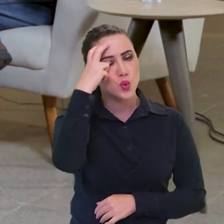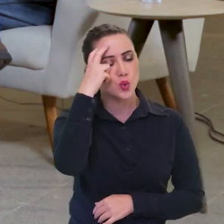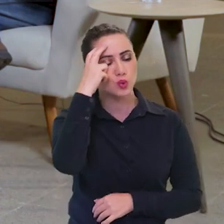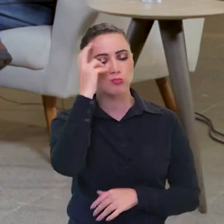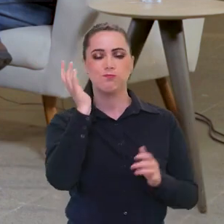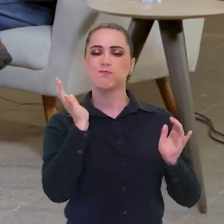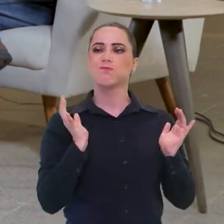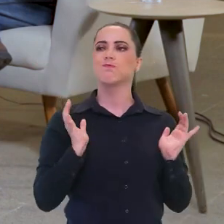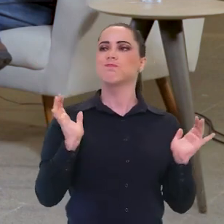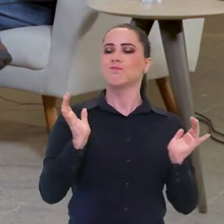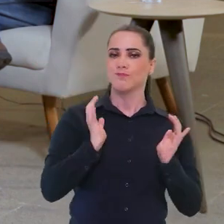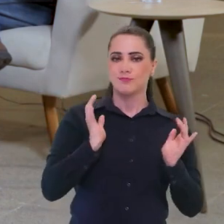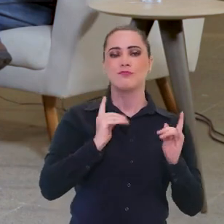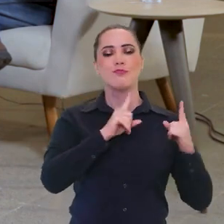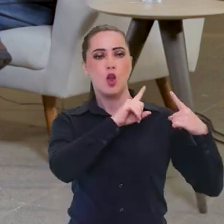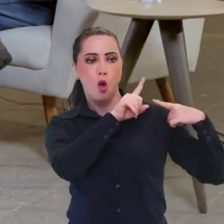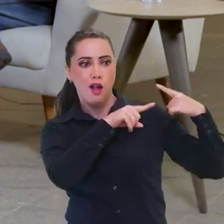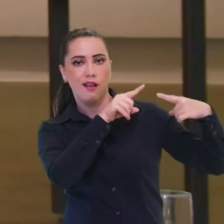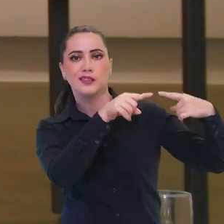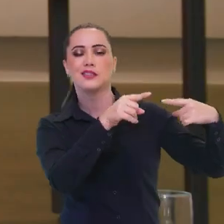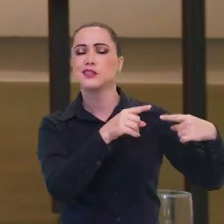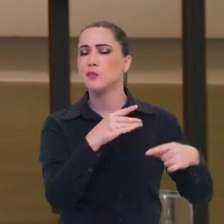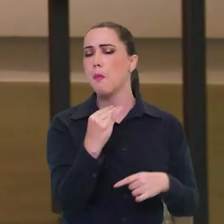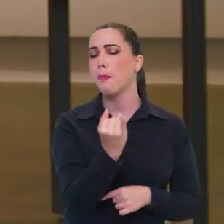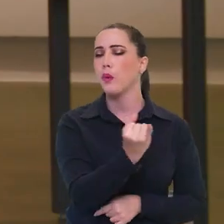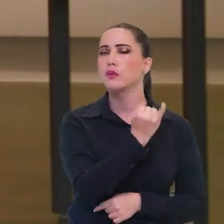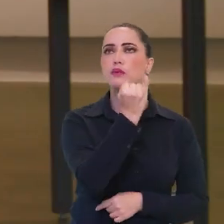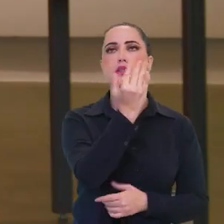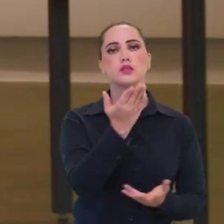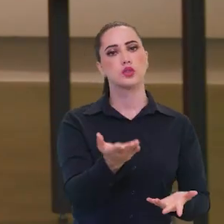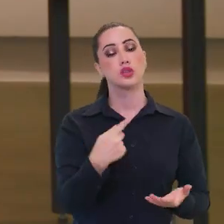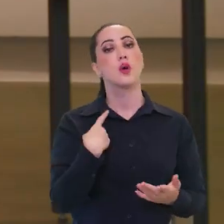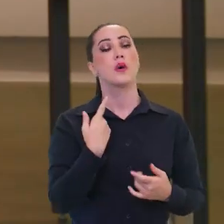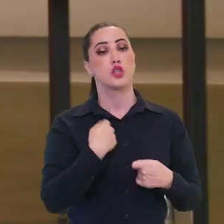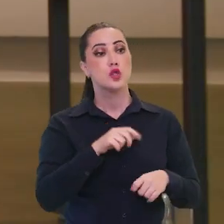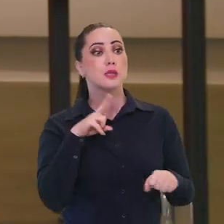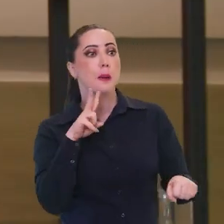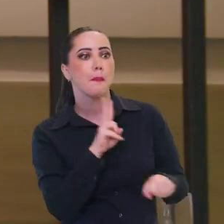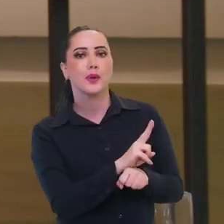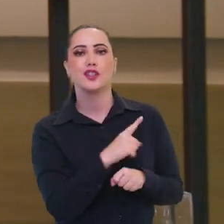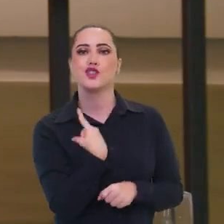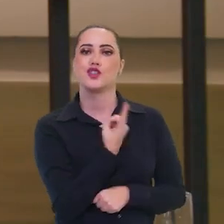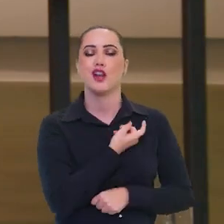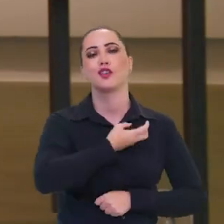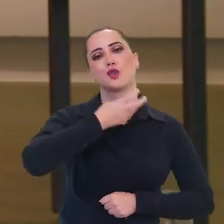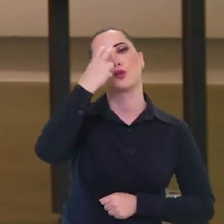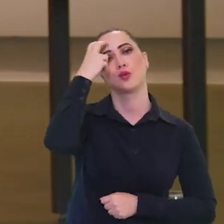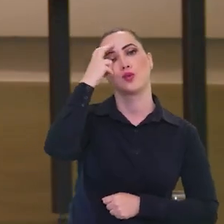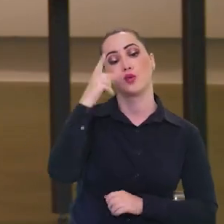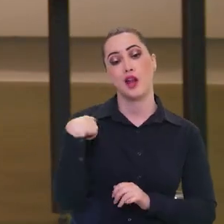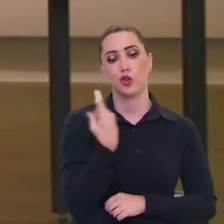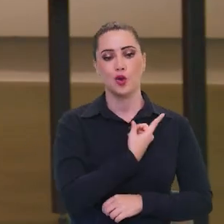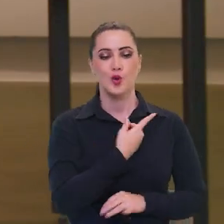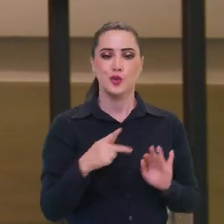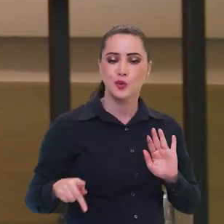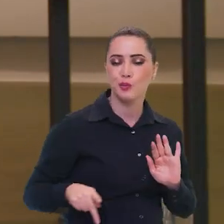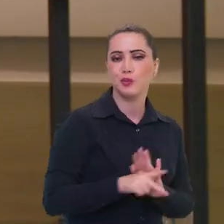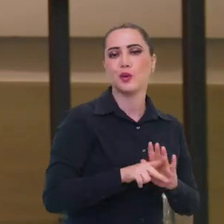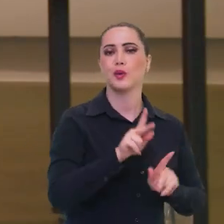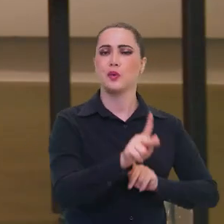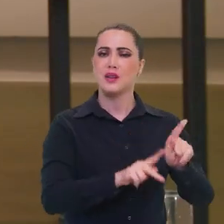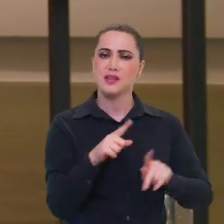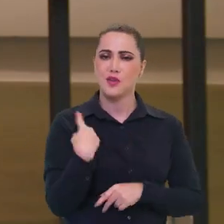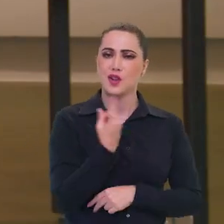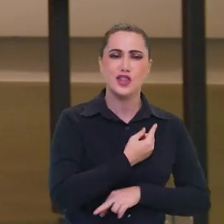tem notícia, é o Brasil, um legado imenso, então a gente precisa defender isso, né, é nosso, é do nosso povo, nós somos